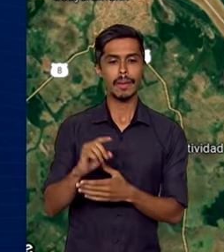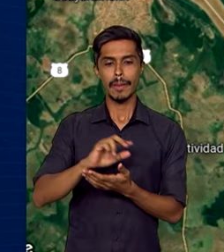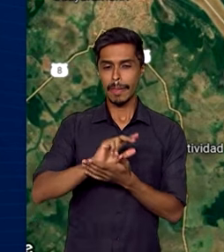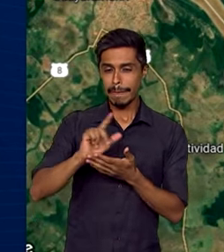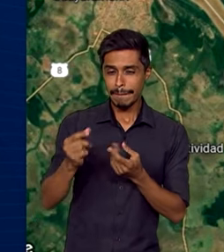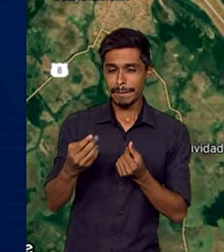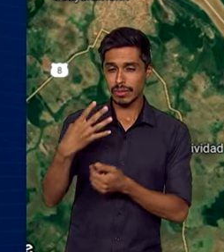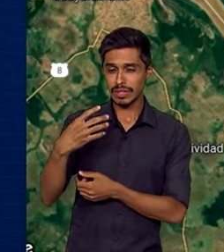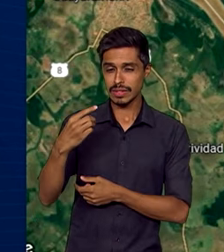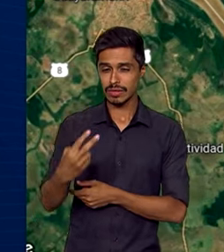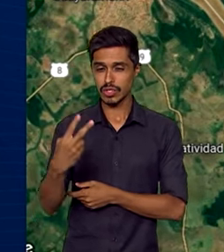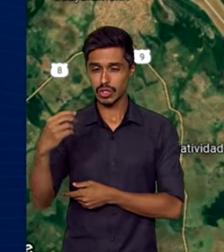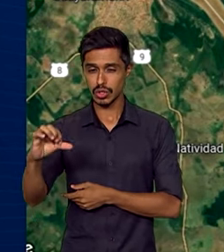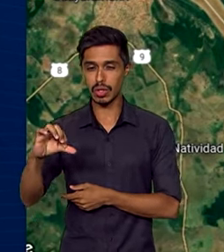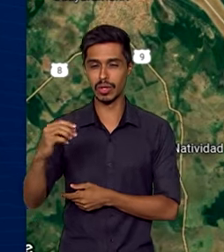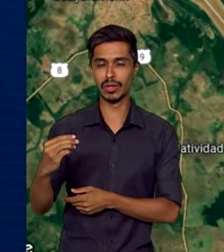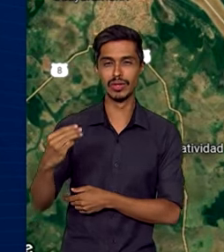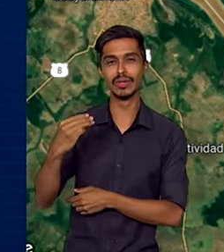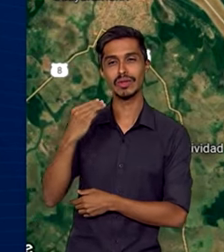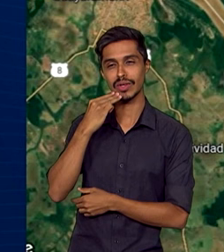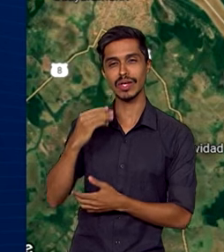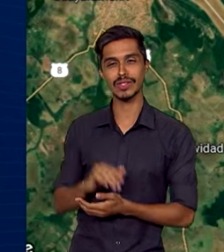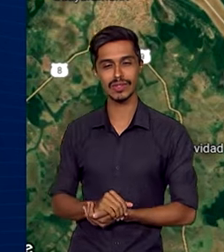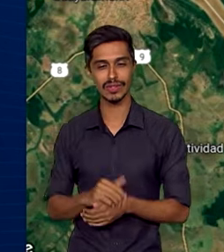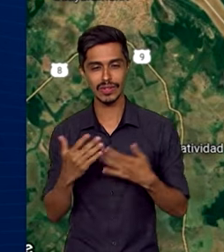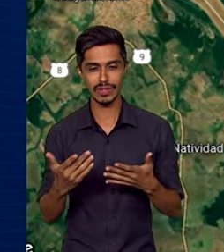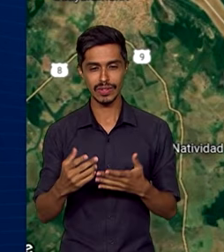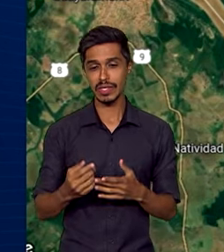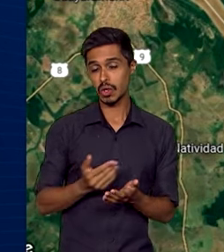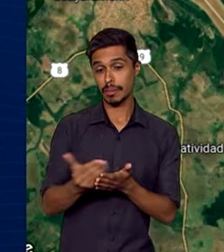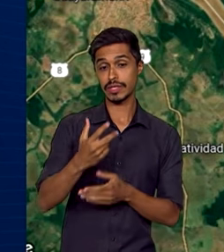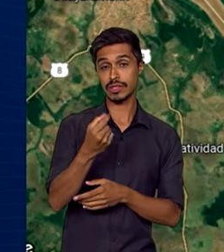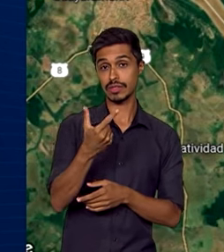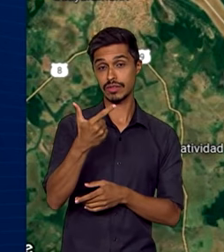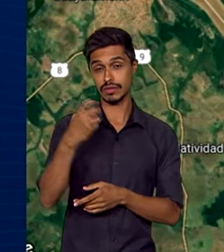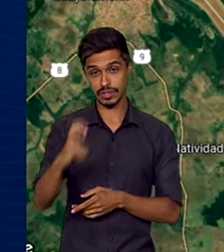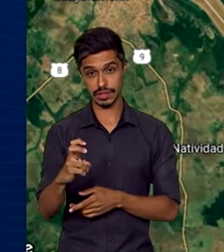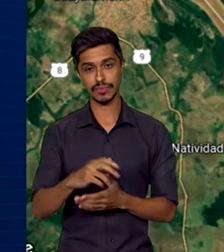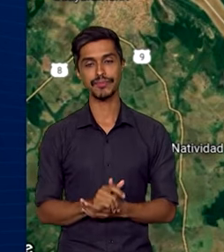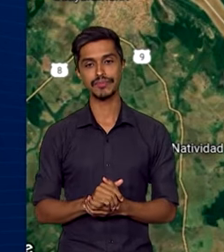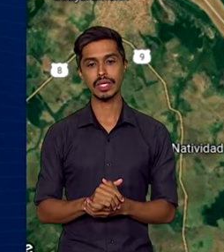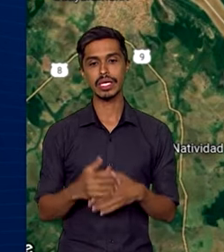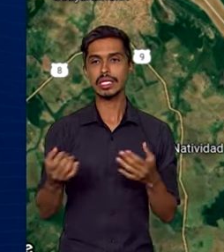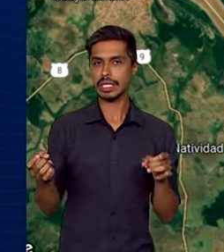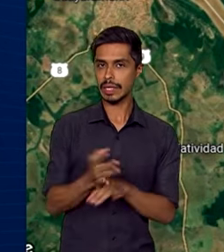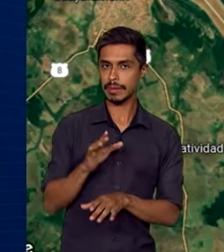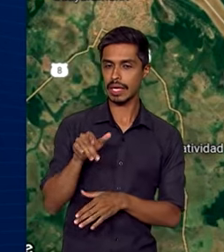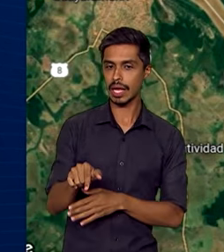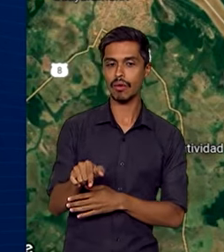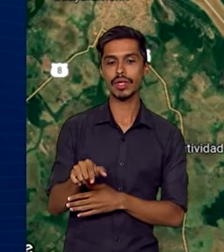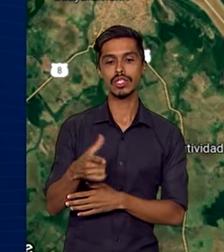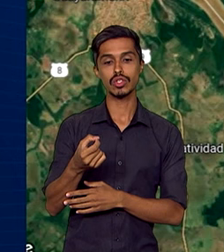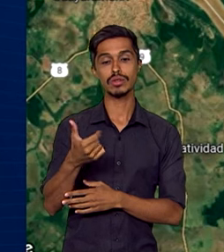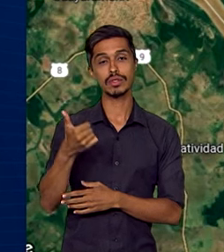milhões de reais. As obras estão previstas para começar em 2025 e deverão estar concluídas em